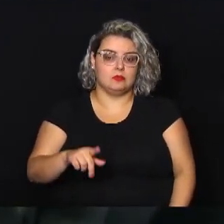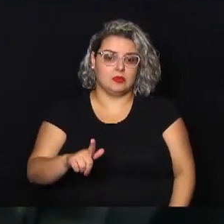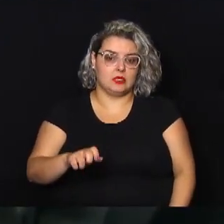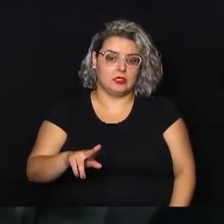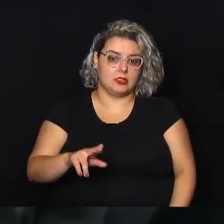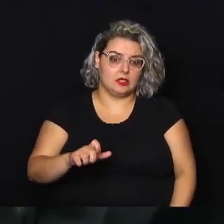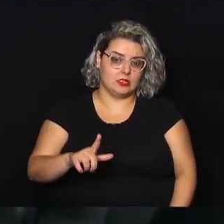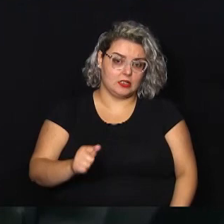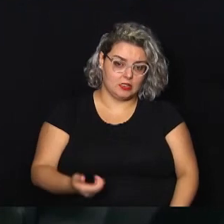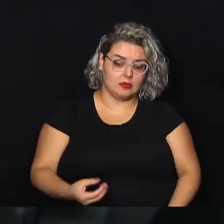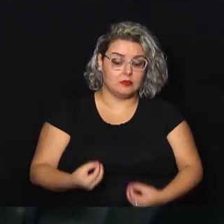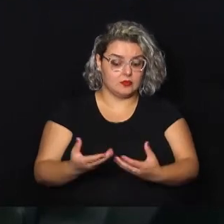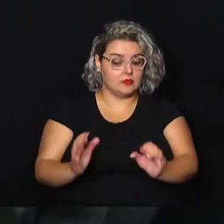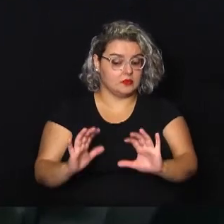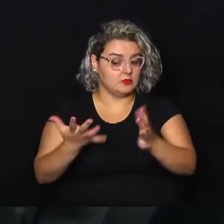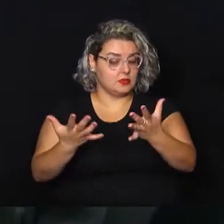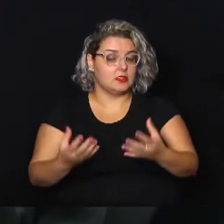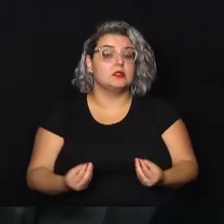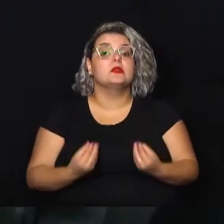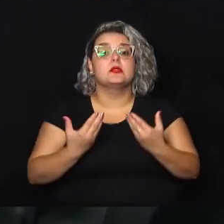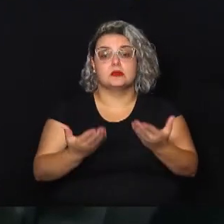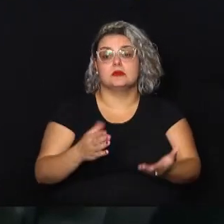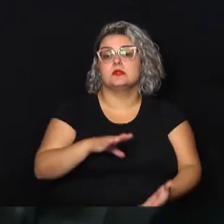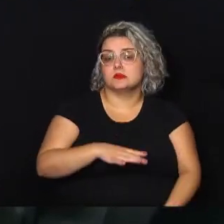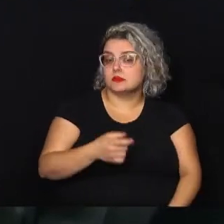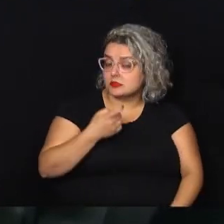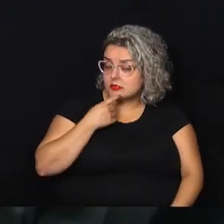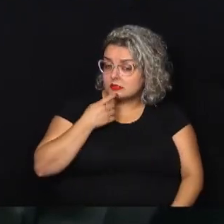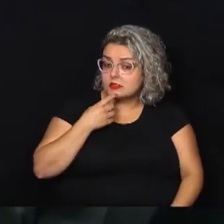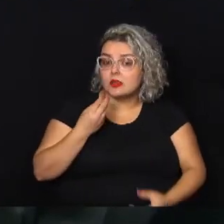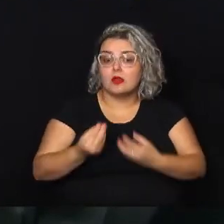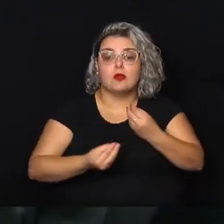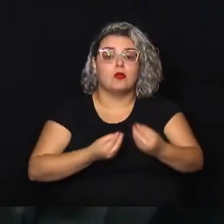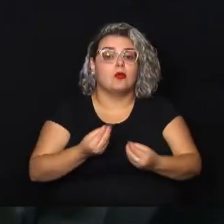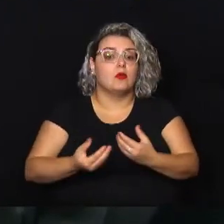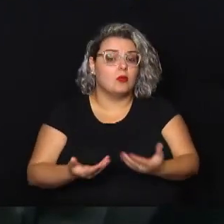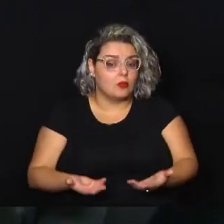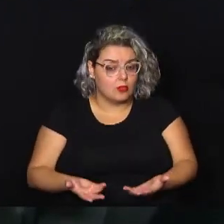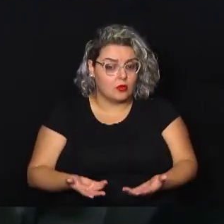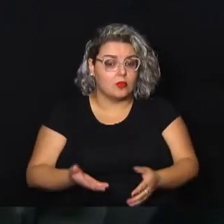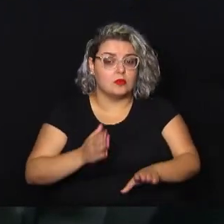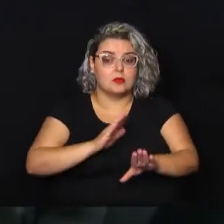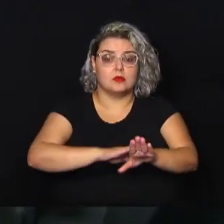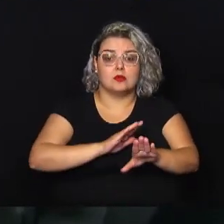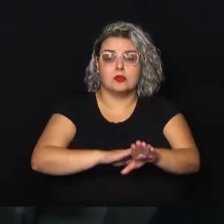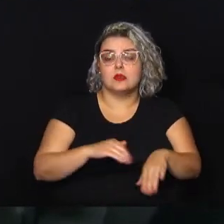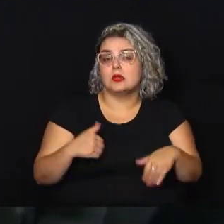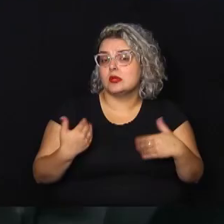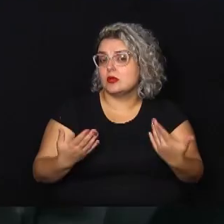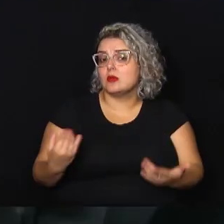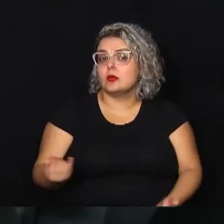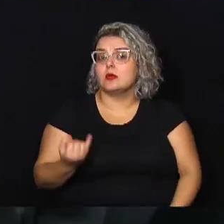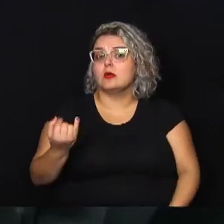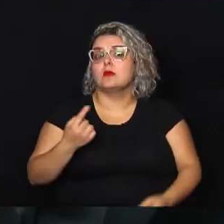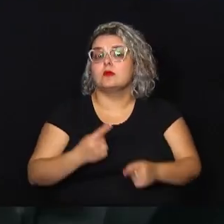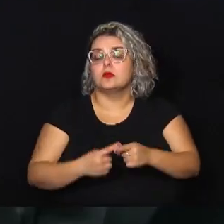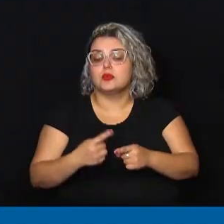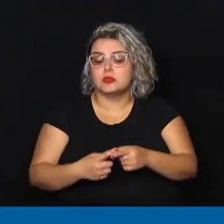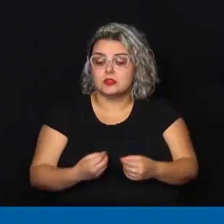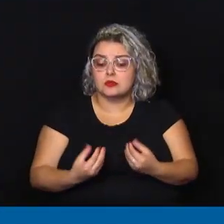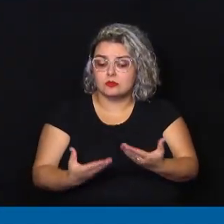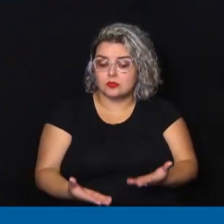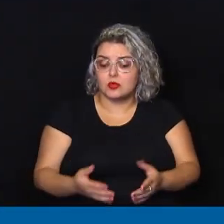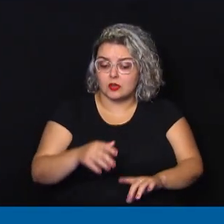Para trazer também para Campinas quem foi Tereza de Benguela, como que ela atuou e qual é a importância dela e por que a gente colocou no nosso